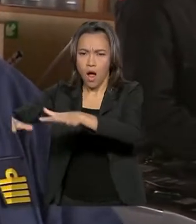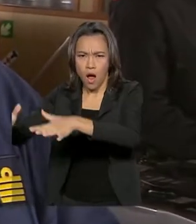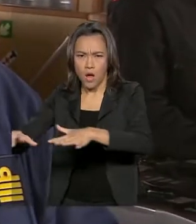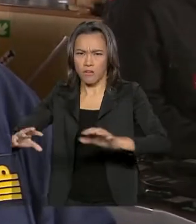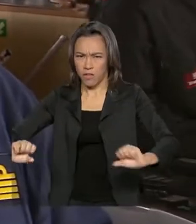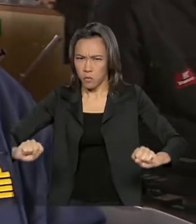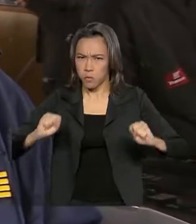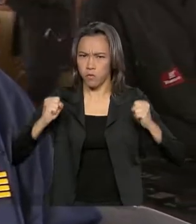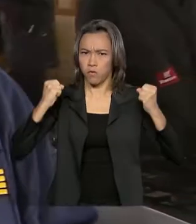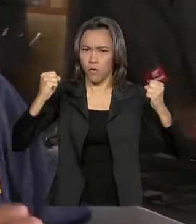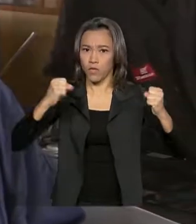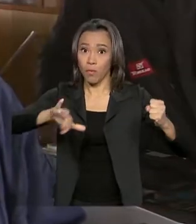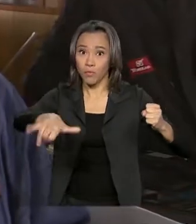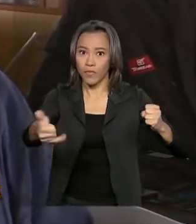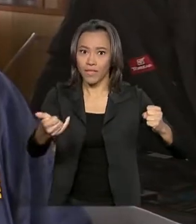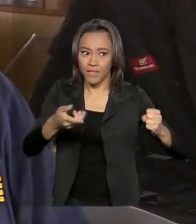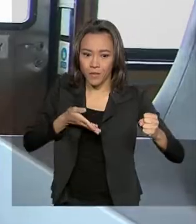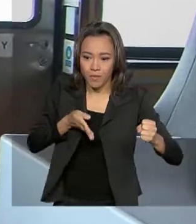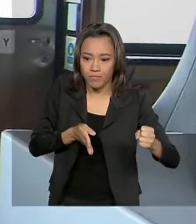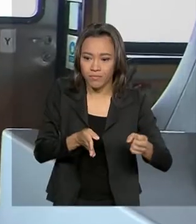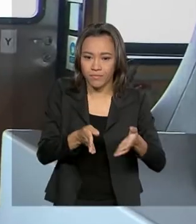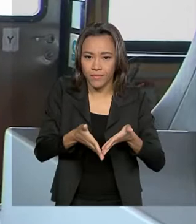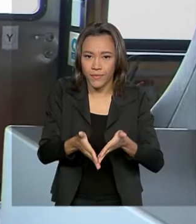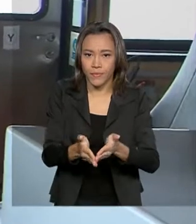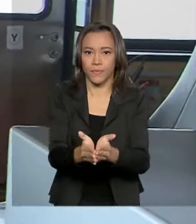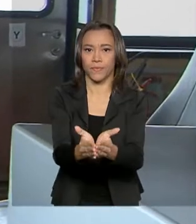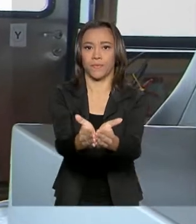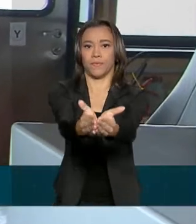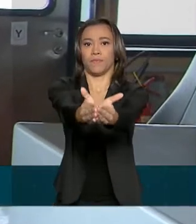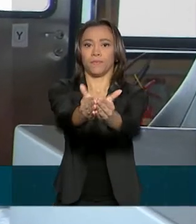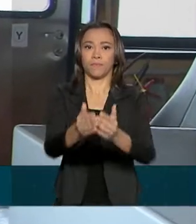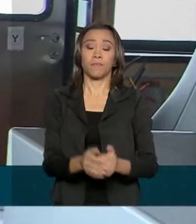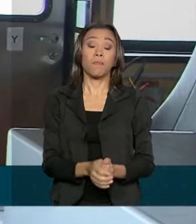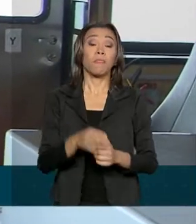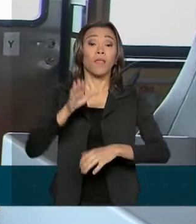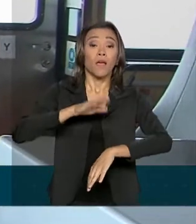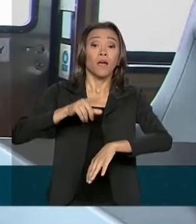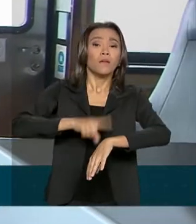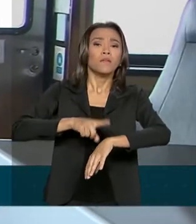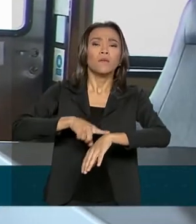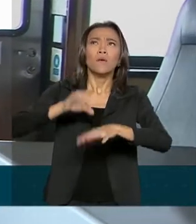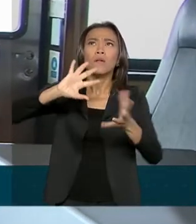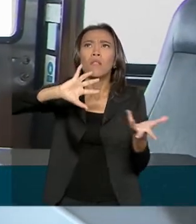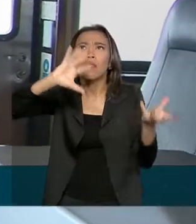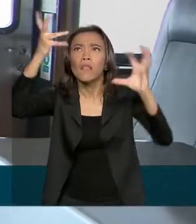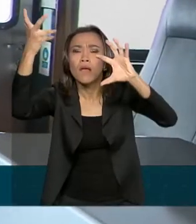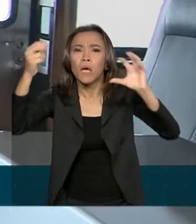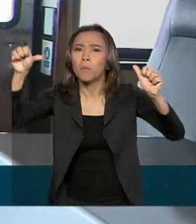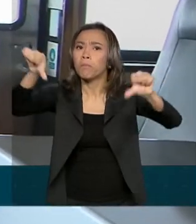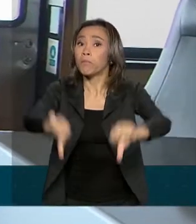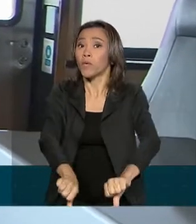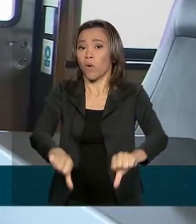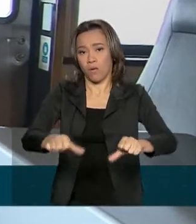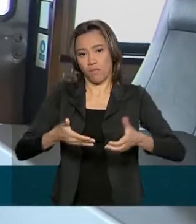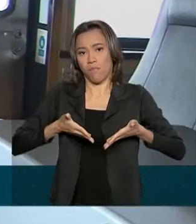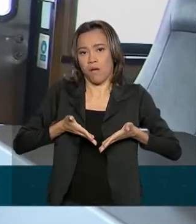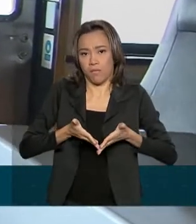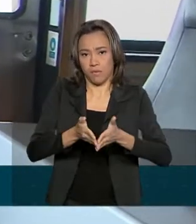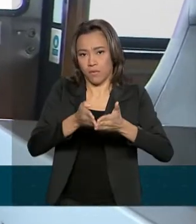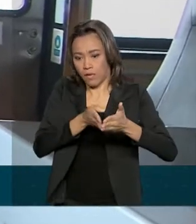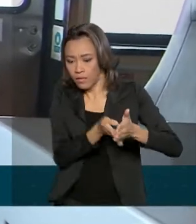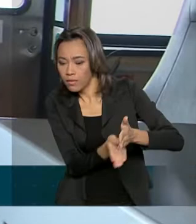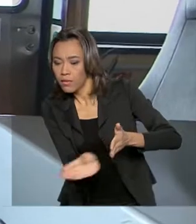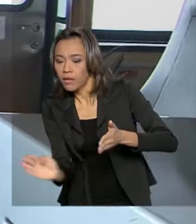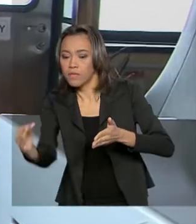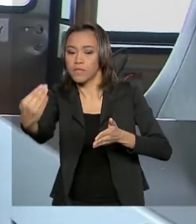janela para iniciar o Drake. Segundo a previsão da meteorologia, esse deve ser o pior momento da travessia do Estreito de